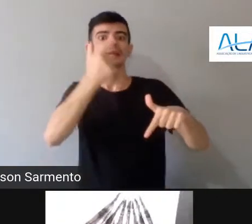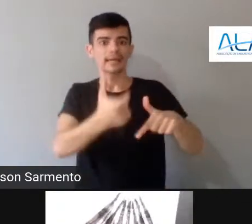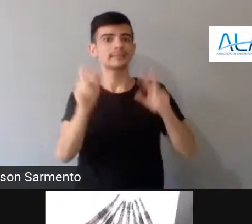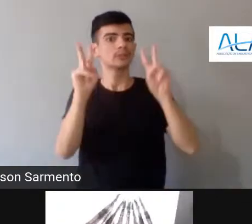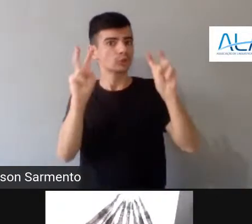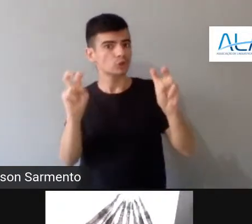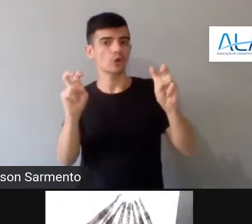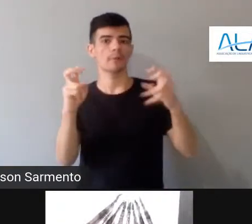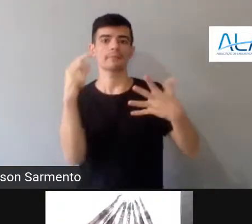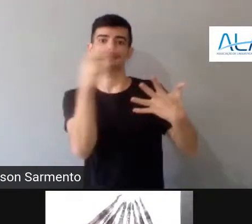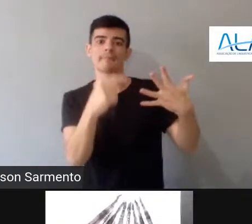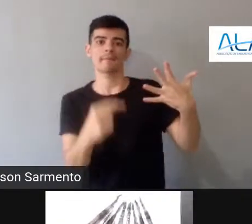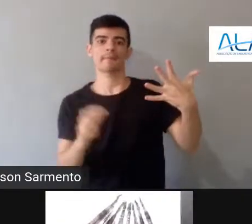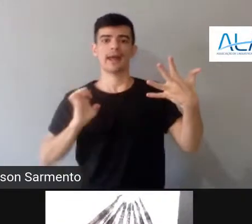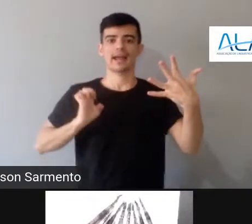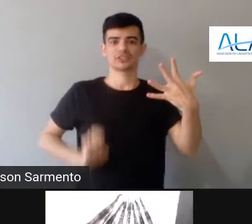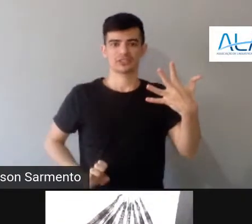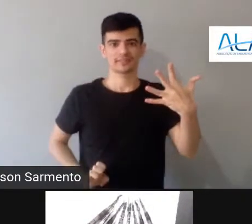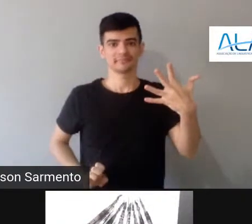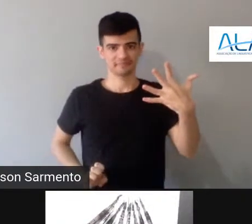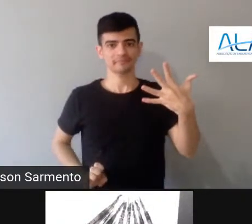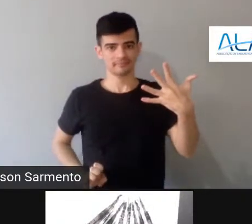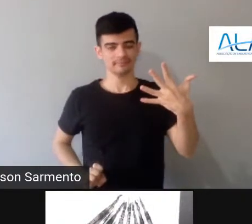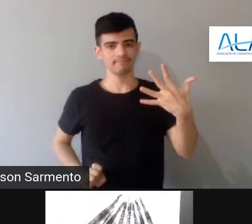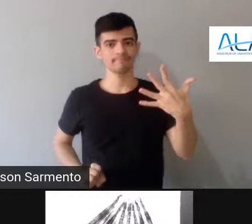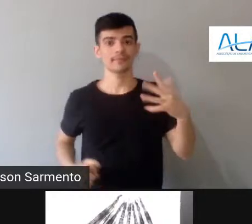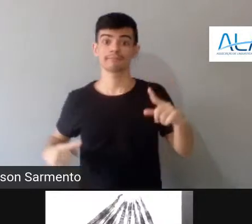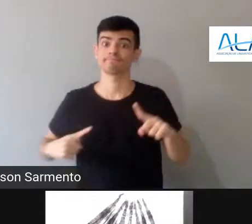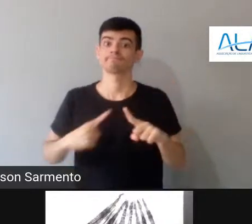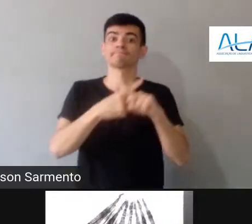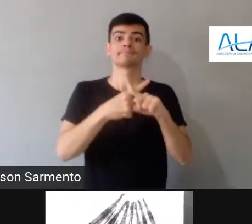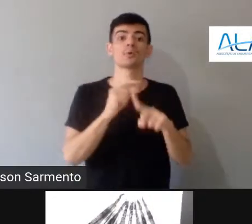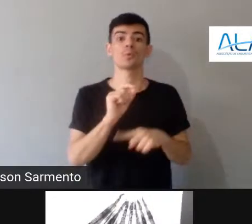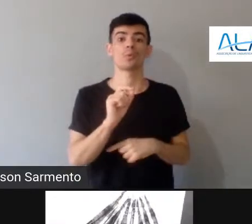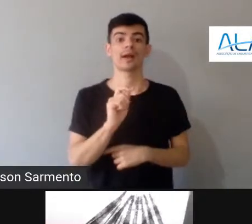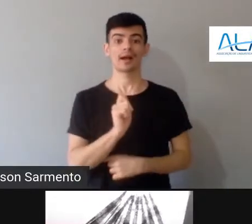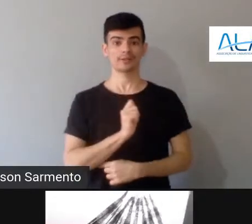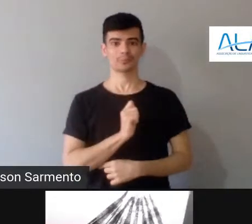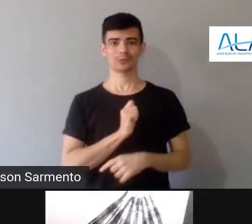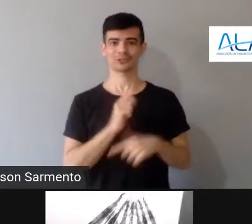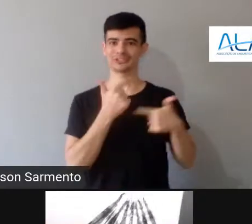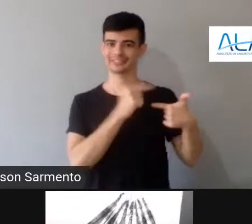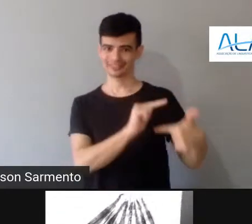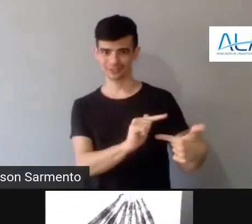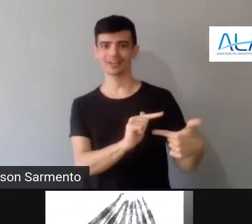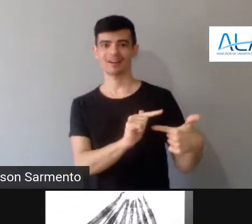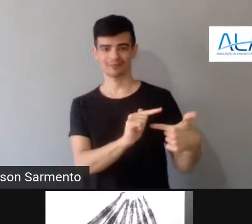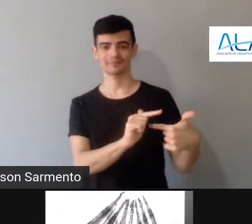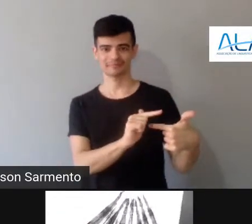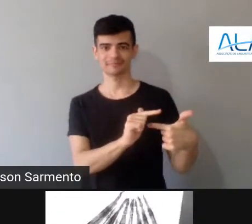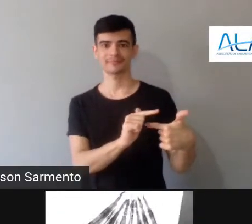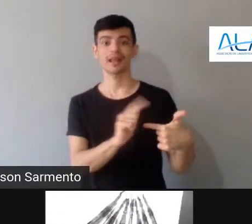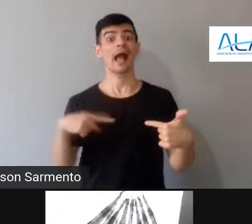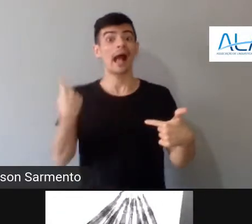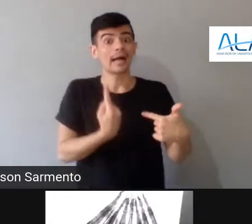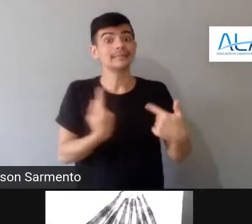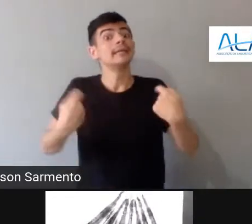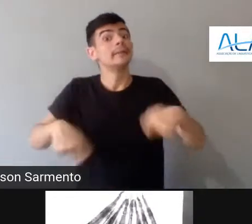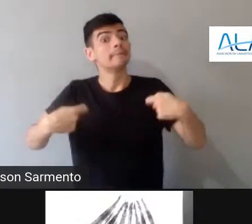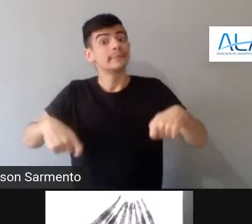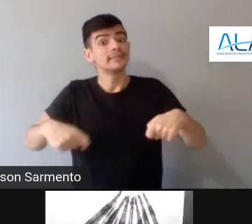contramão da antropologia tradicional, e que acho que a gente precisa conhecer mais e